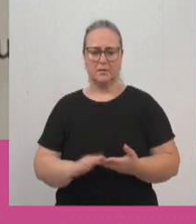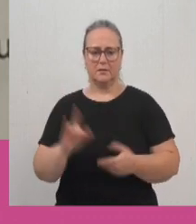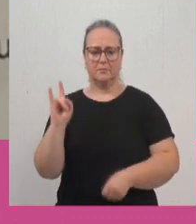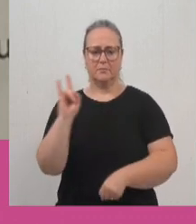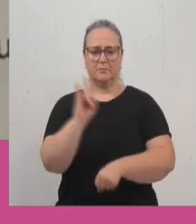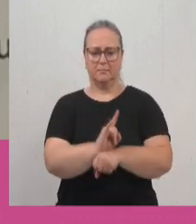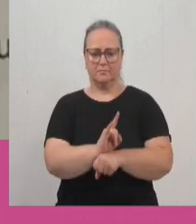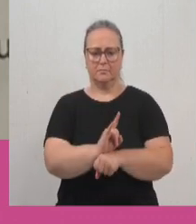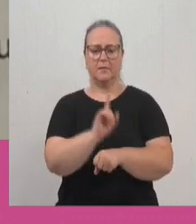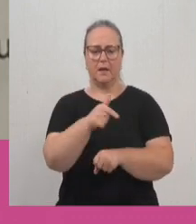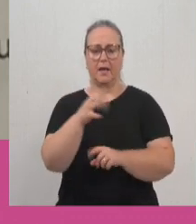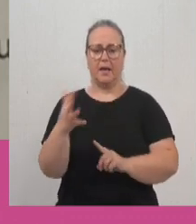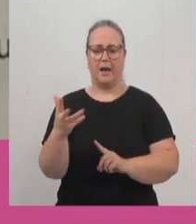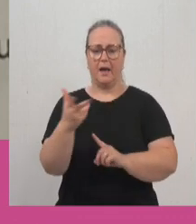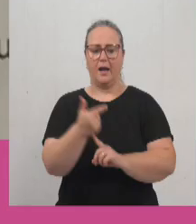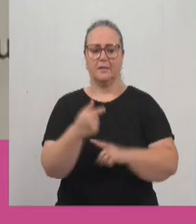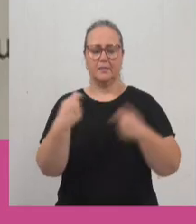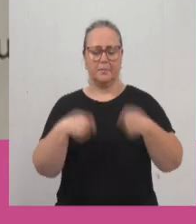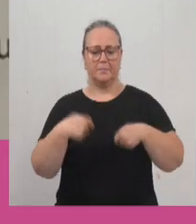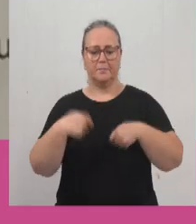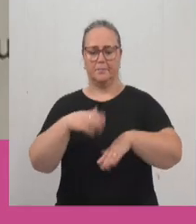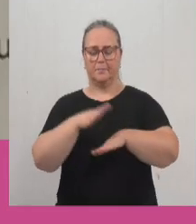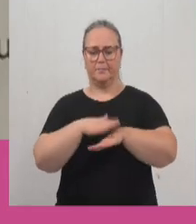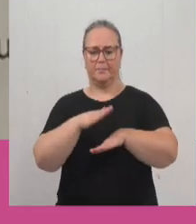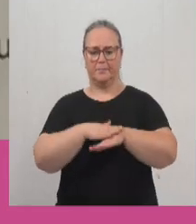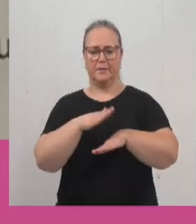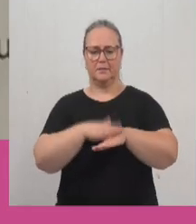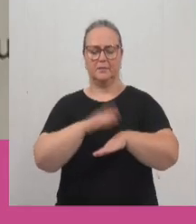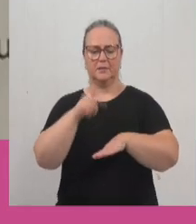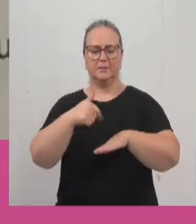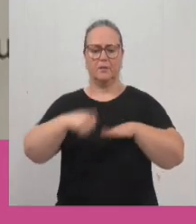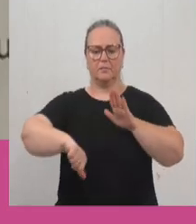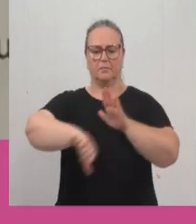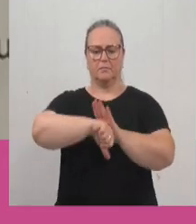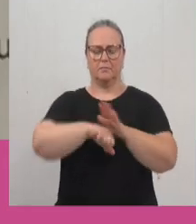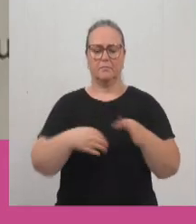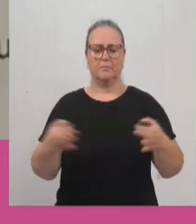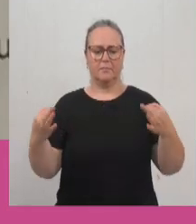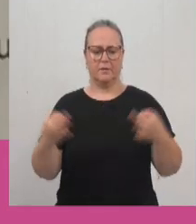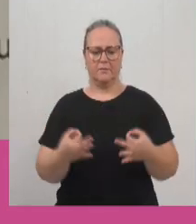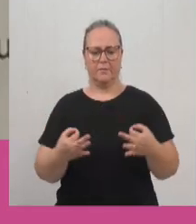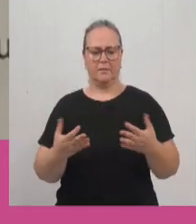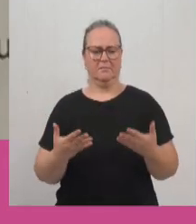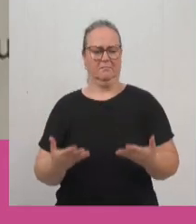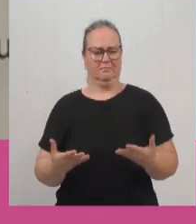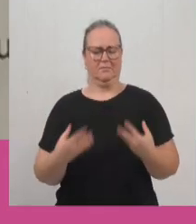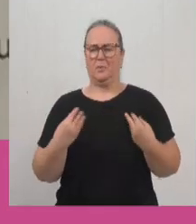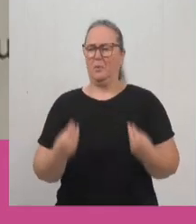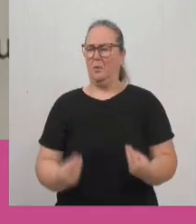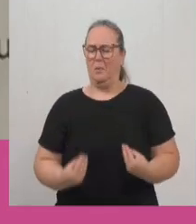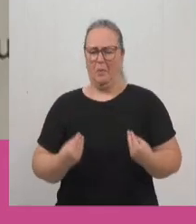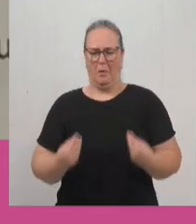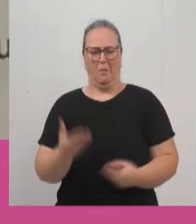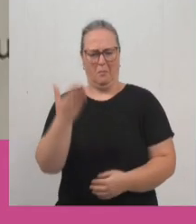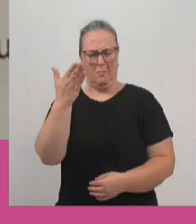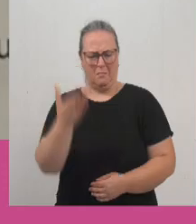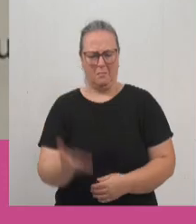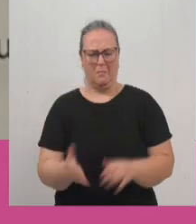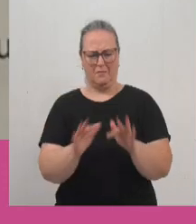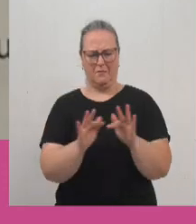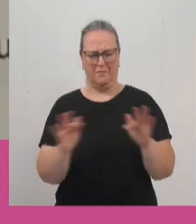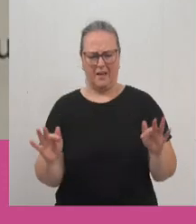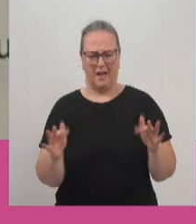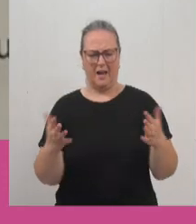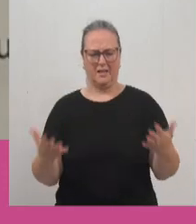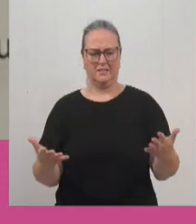A traição é uma arte que deve ser cometida como um crime perfeito. Não dá para acreditar. E